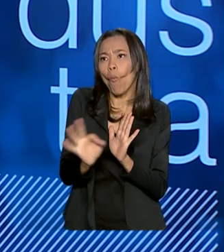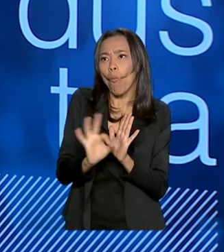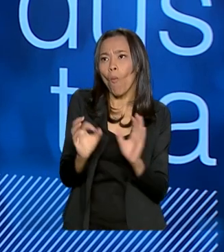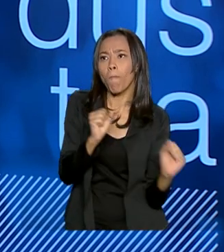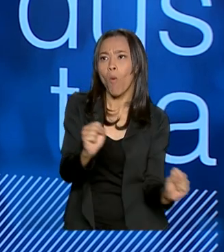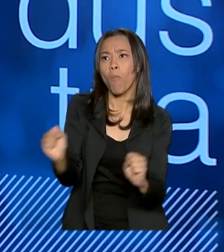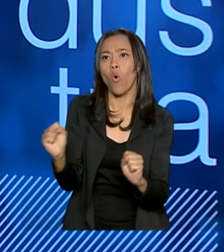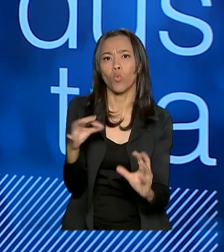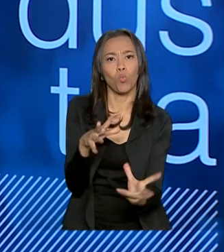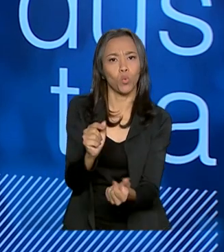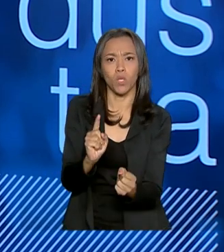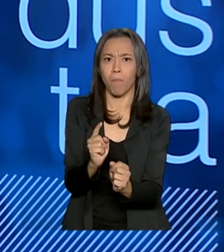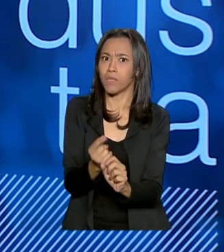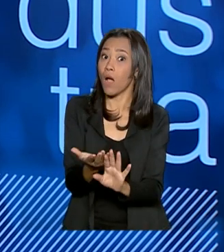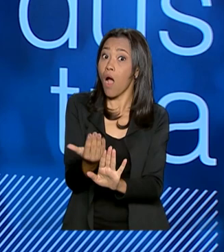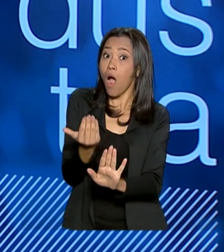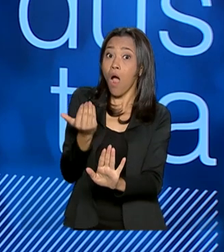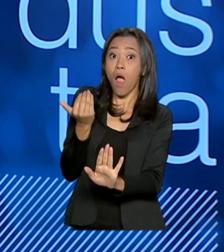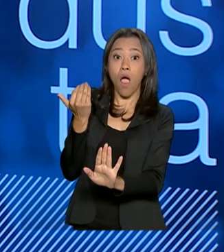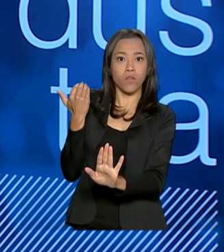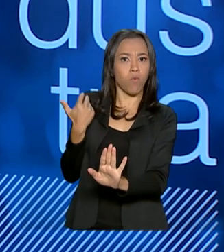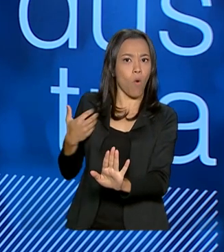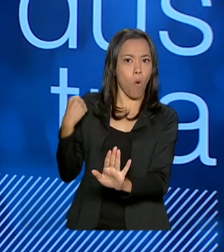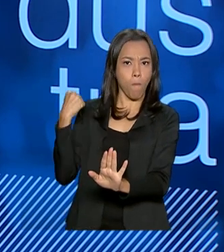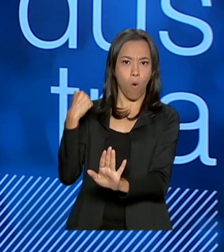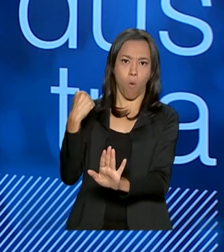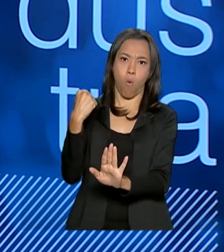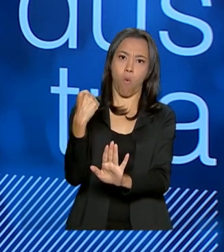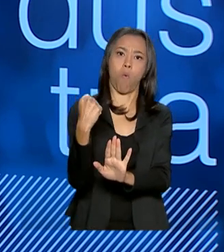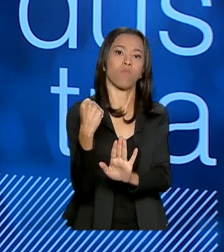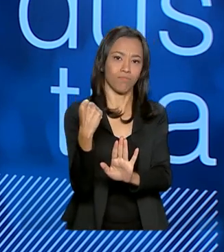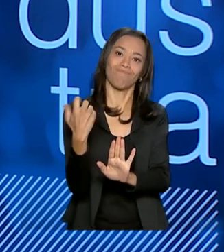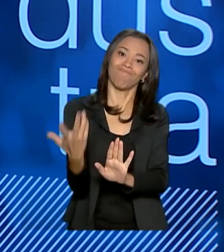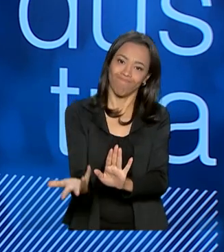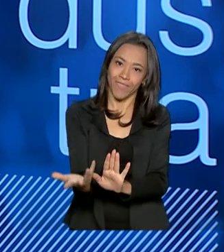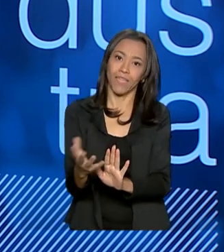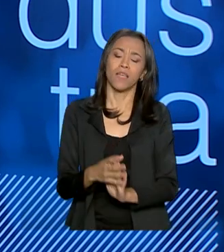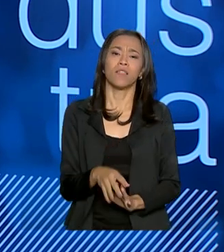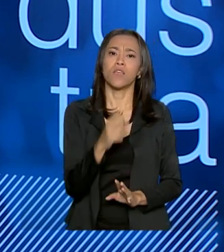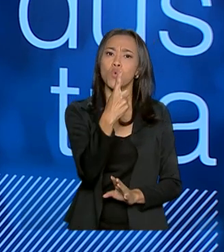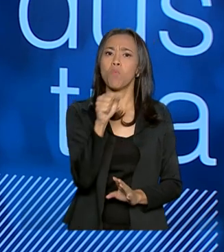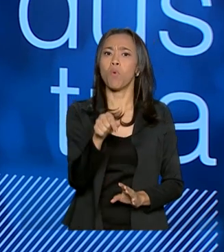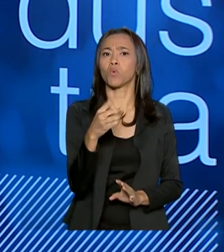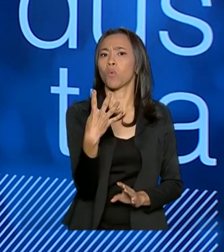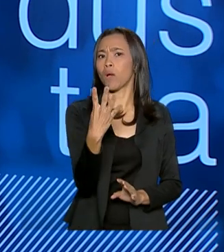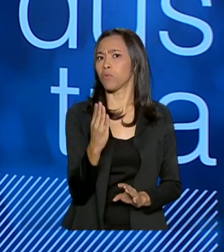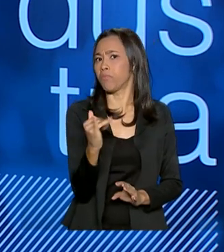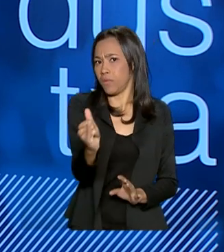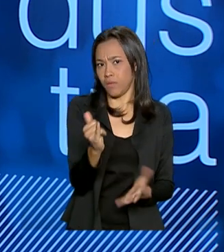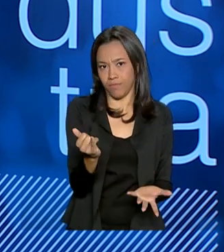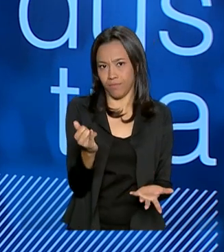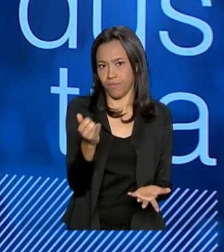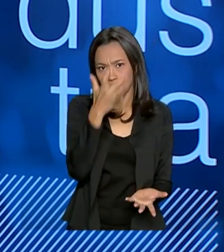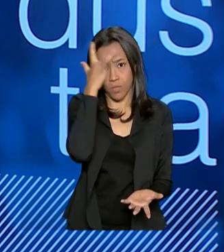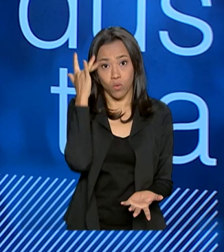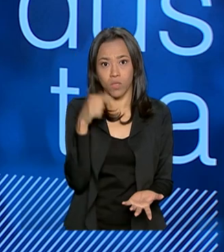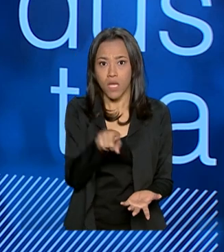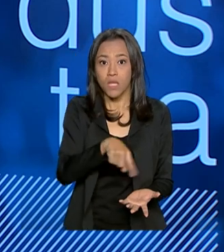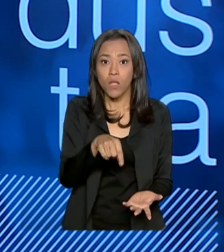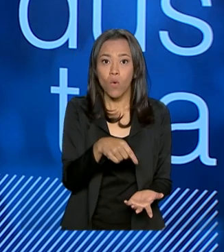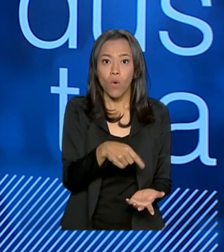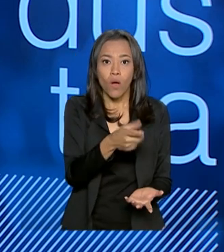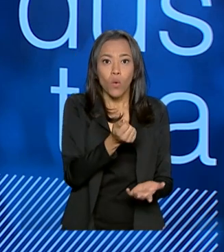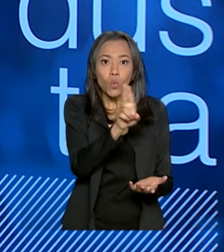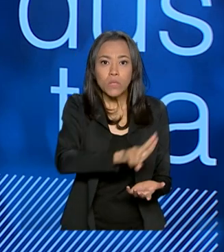Então, muitas vezes as pessoas não se dão conta disso aí. Tem 1,4 bilhão de habitantes. Se metade disso está consumindo 5